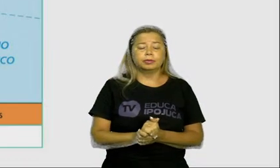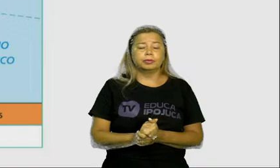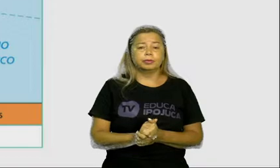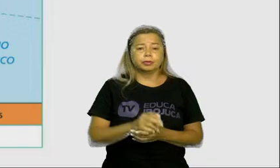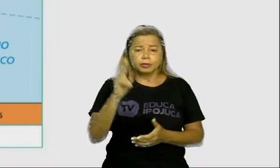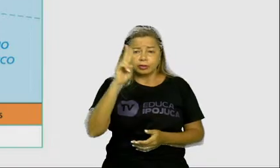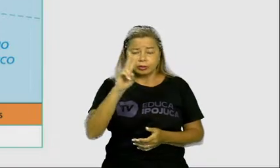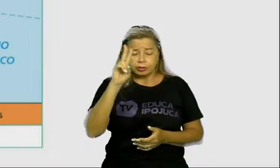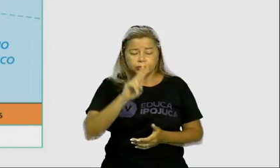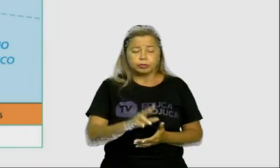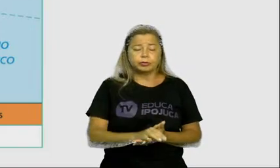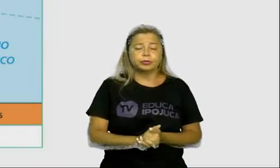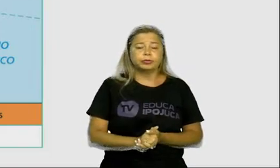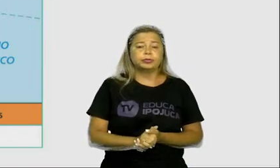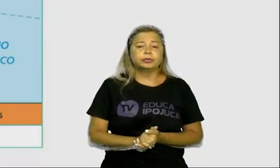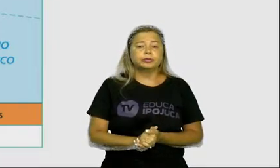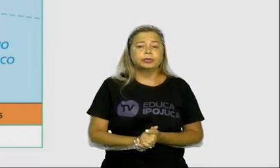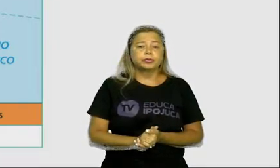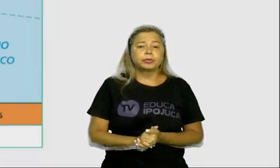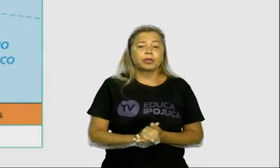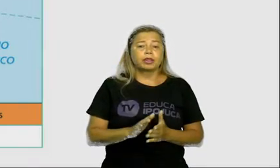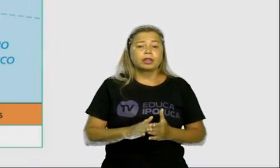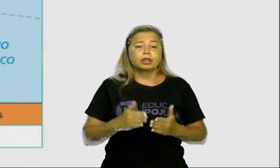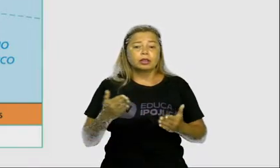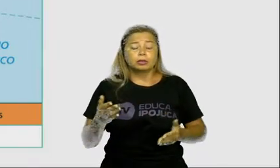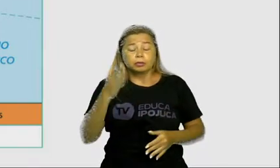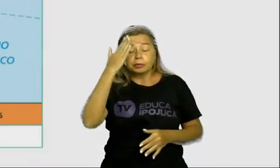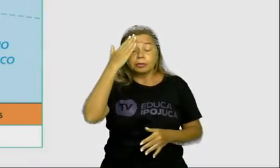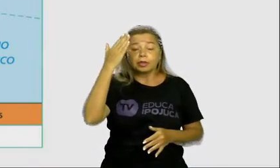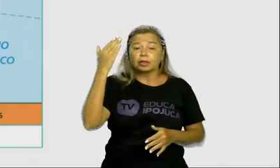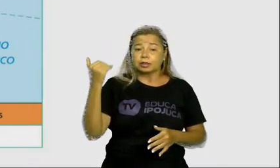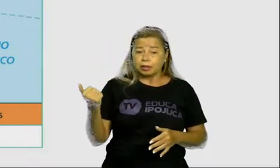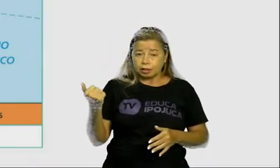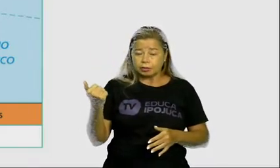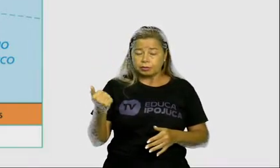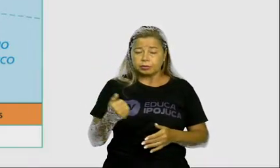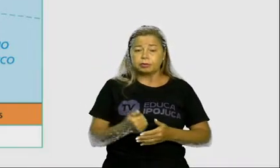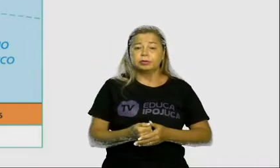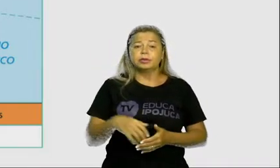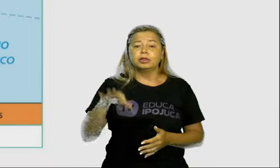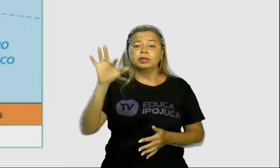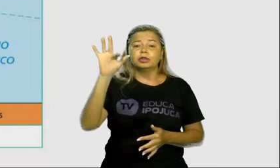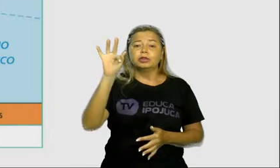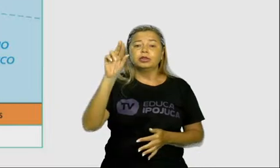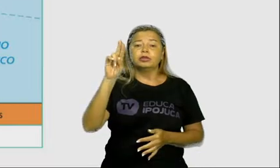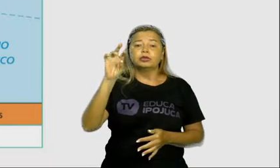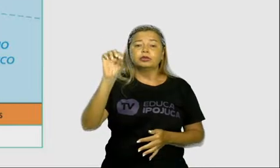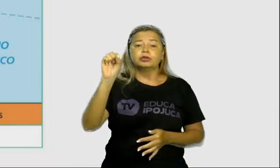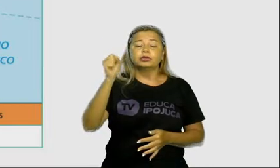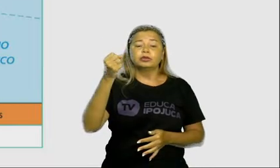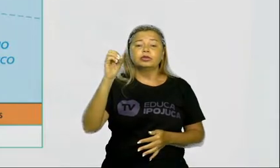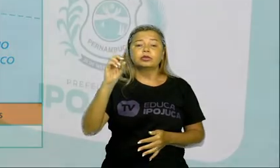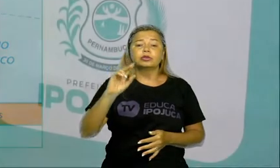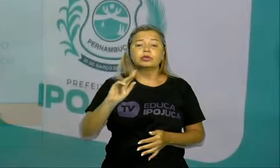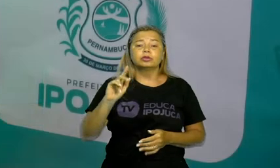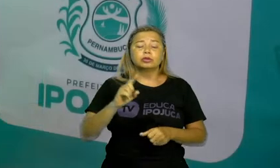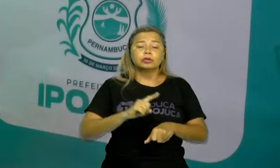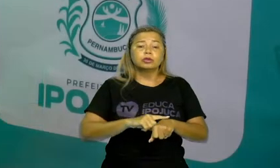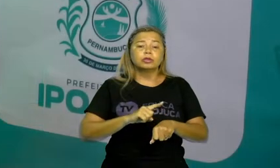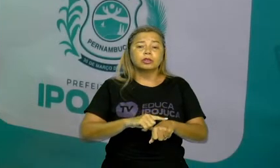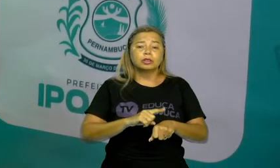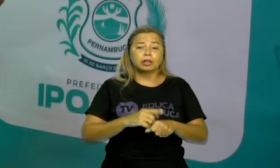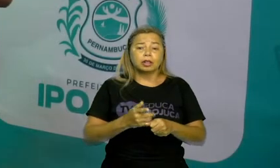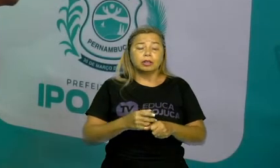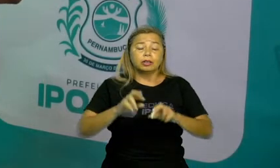só. Para definir os fusos horários, primeiro a gente tem que saber o que é o fuso horário. Fuso horário é a